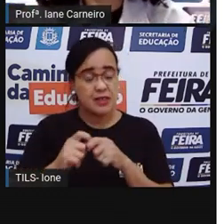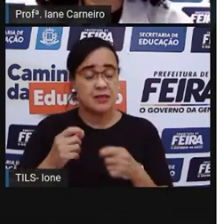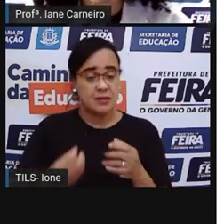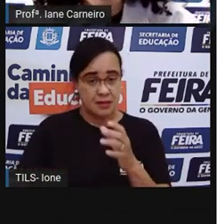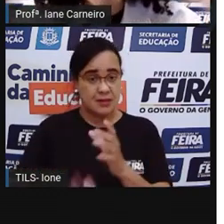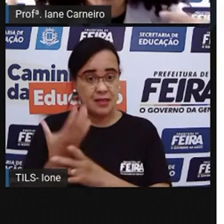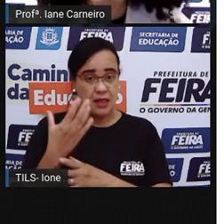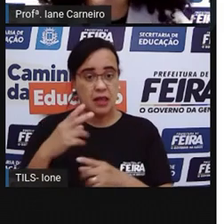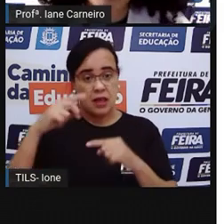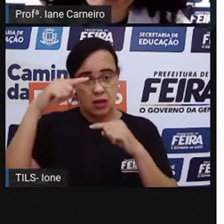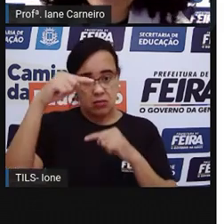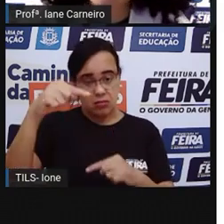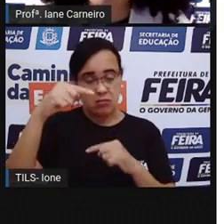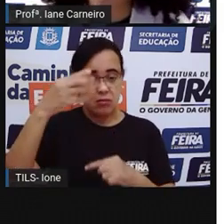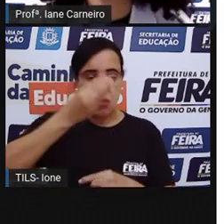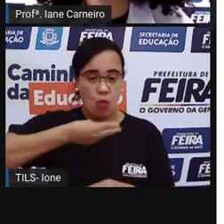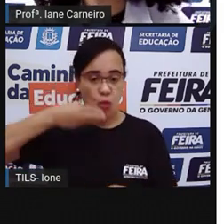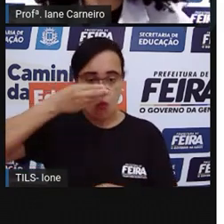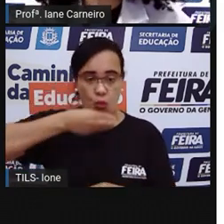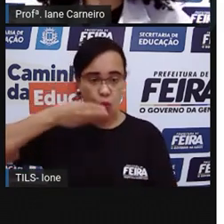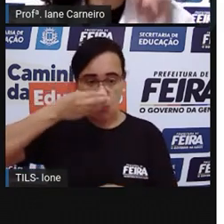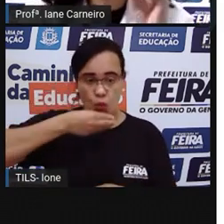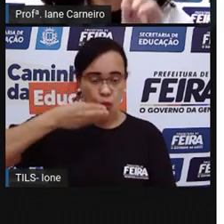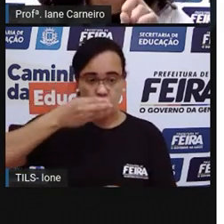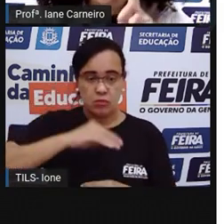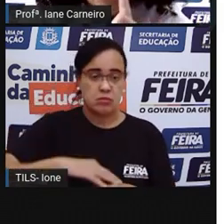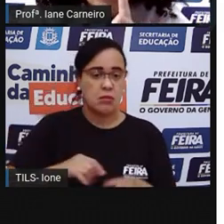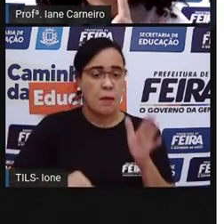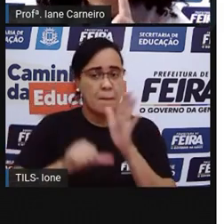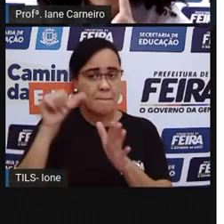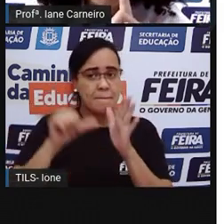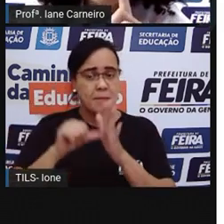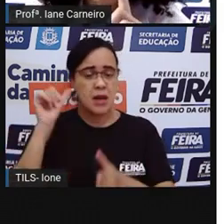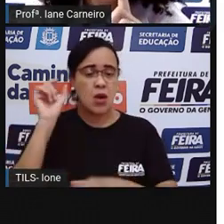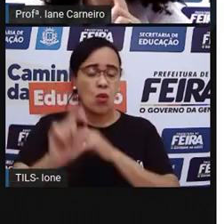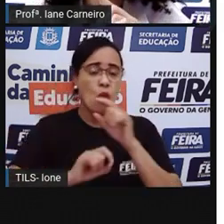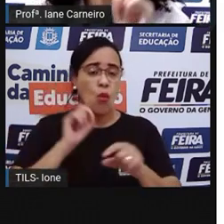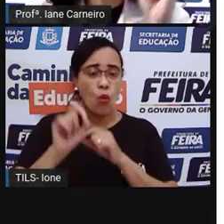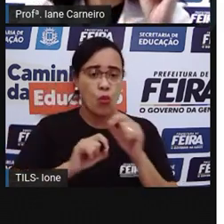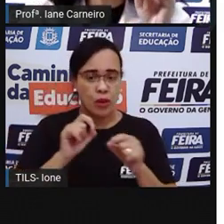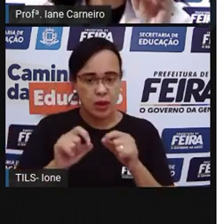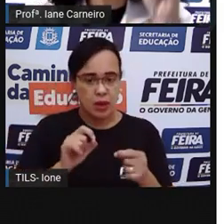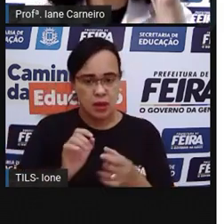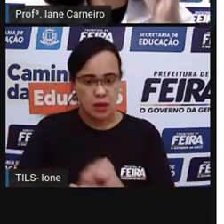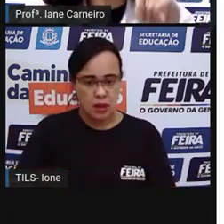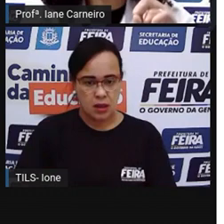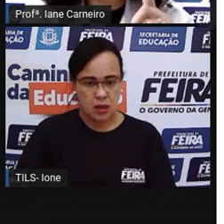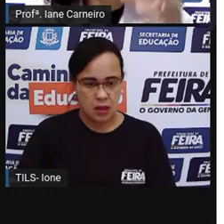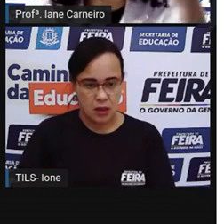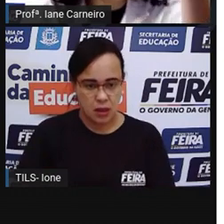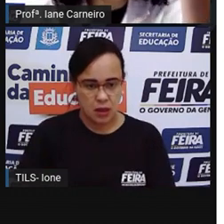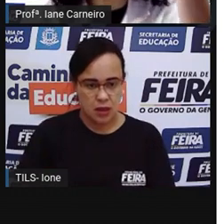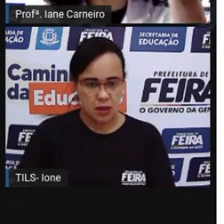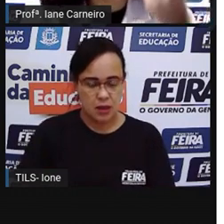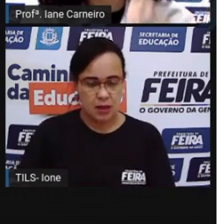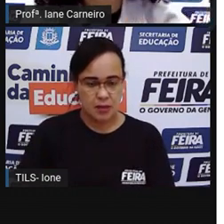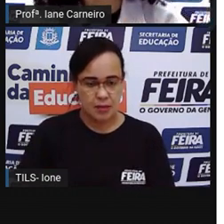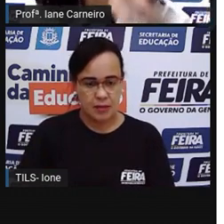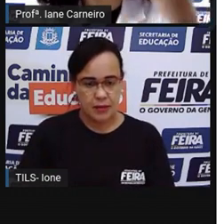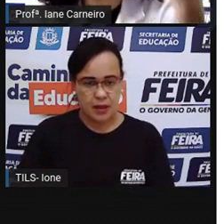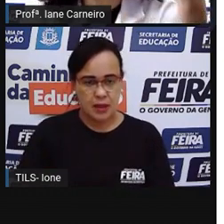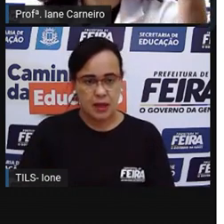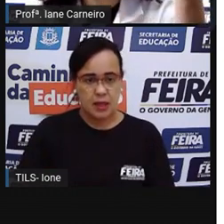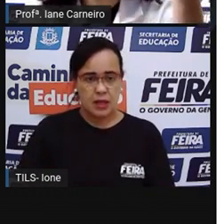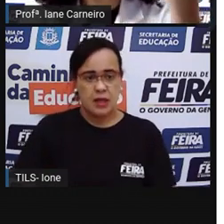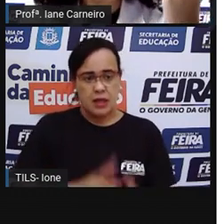poderem fazer as bolinhas de sabão. Então o primeiro passo, ó. O número um. O primeiro passo. Toda vez que a gente for ler